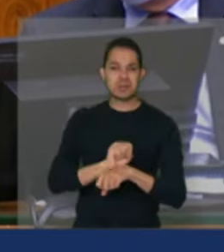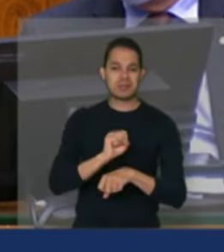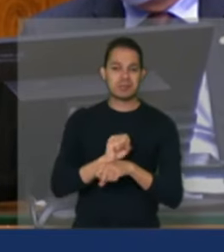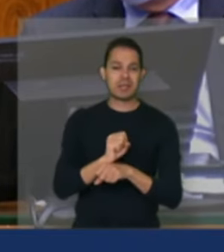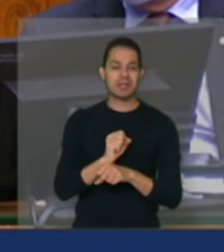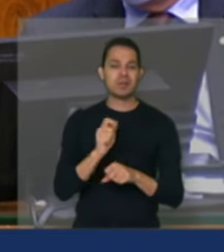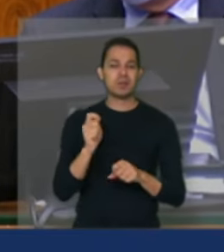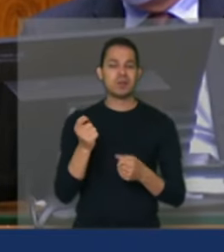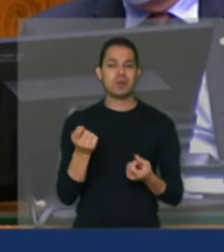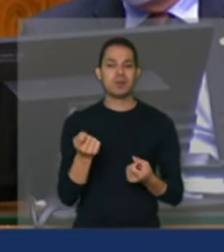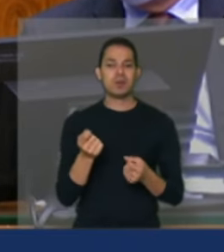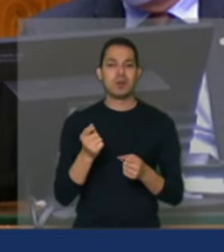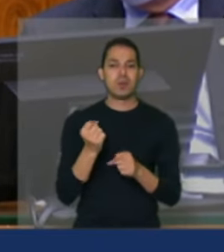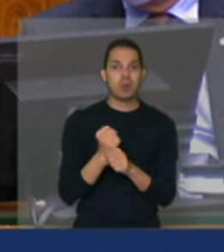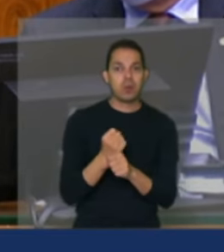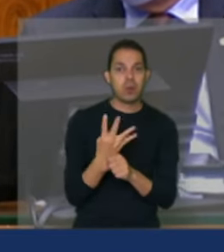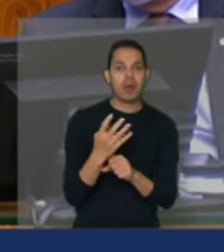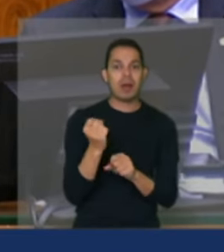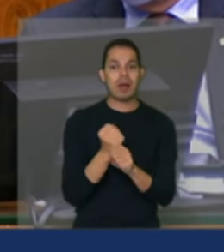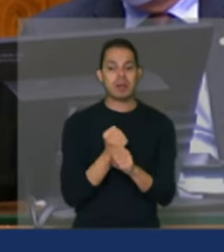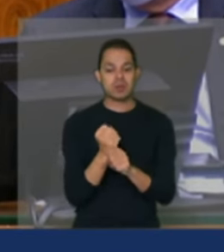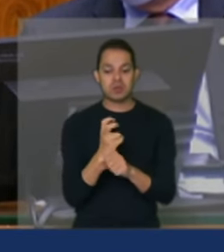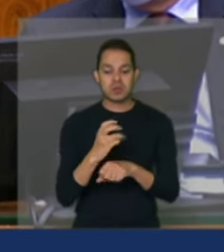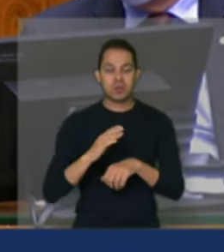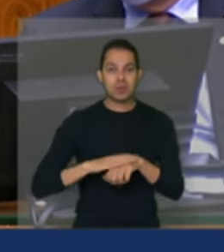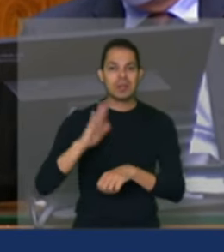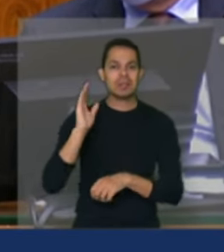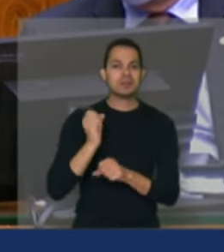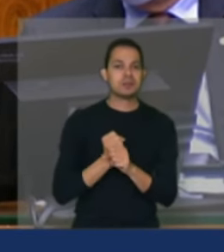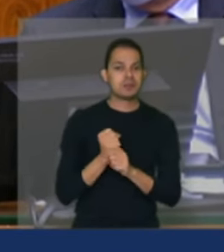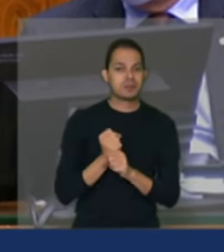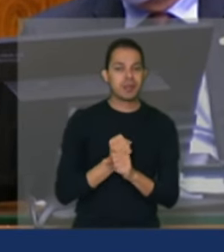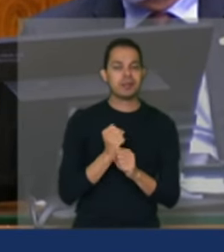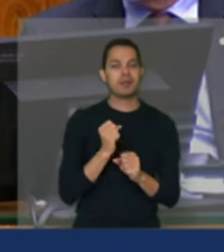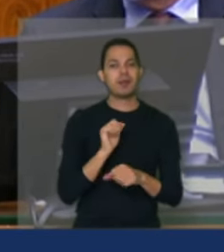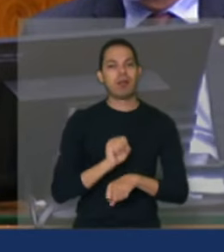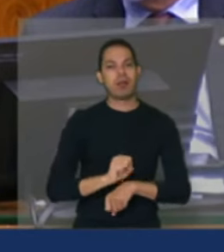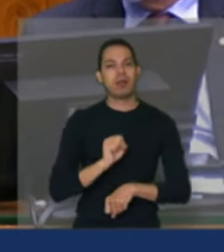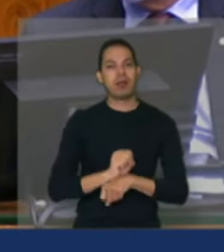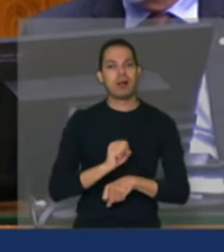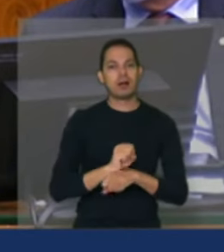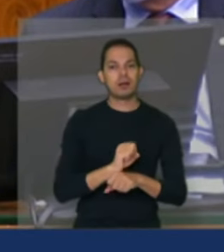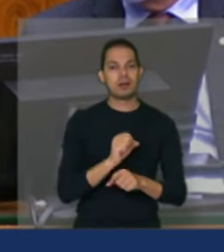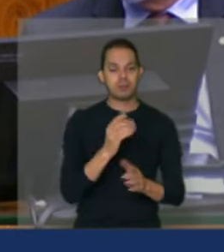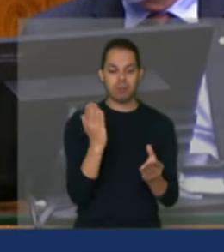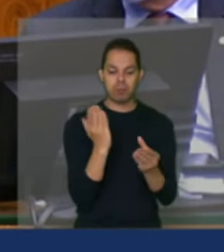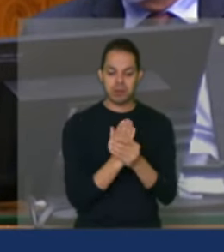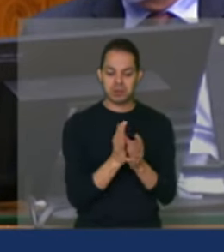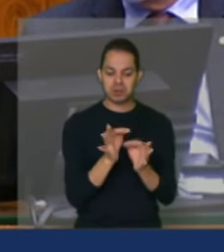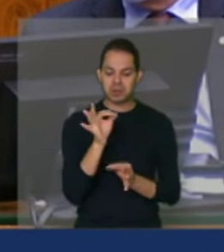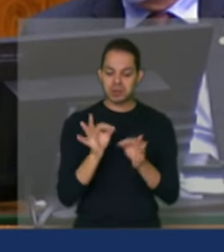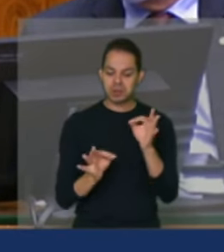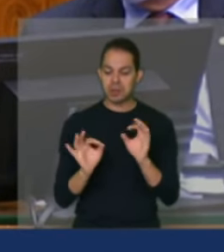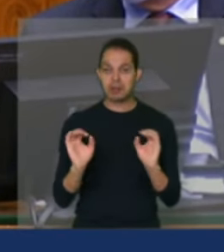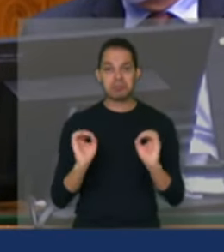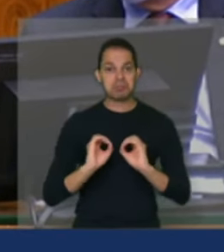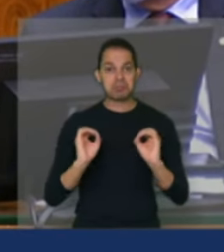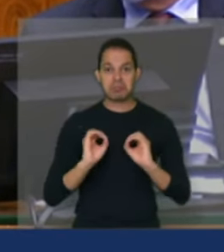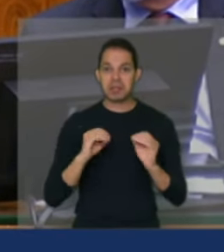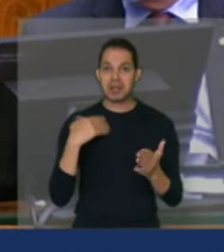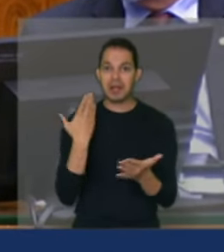três, quatro anos na fila sem o seu processo ser julgado, ser concedido, ser